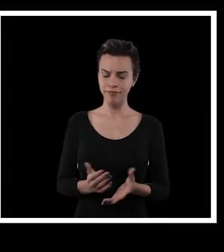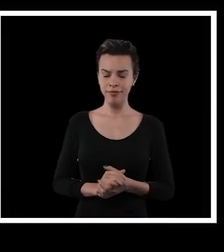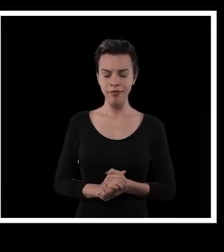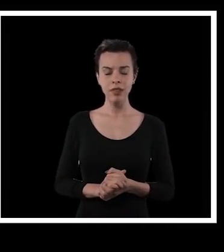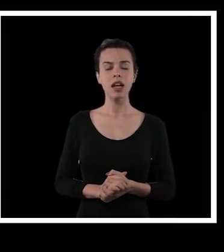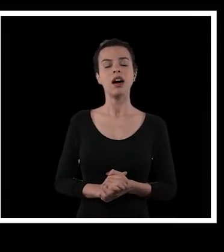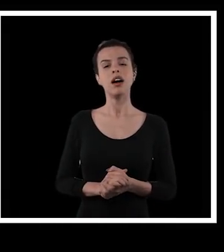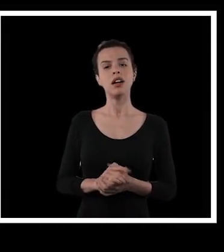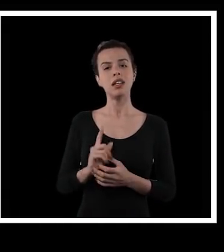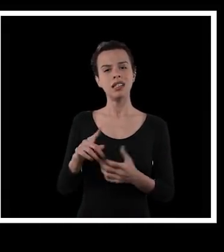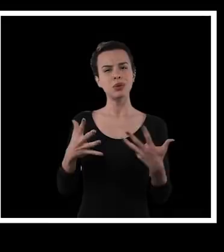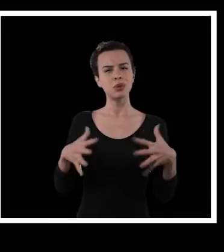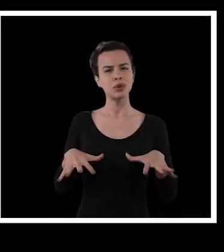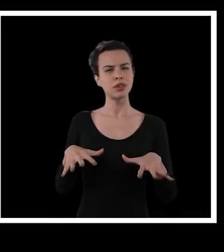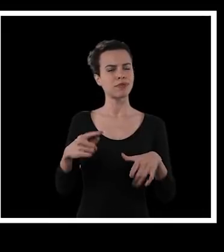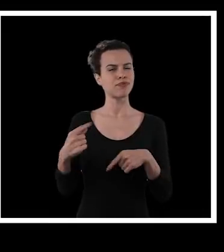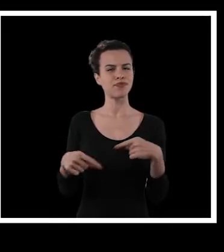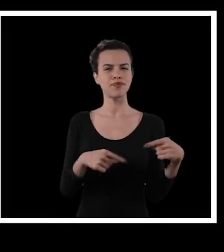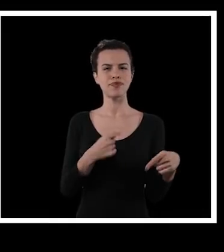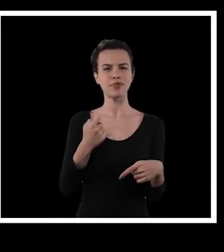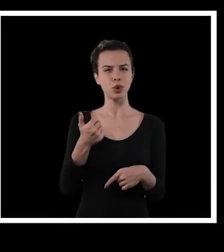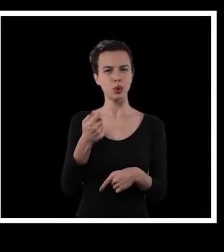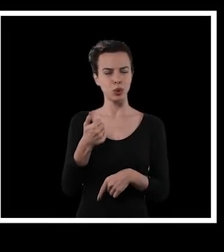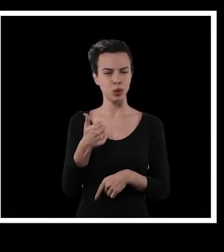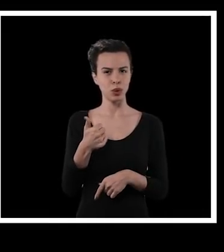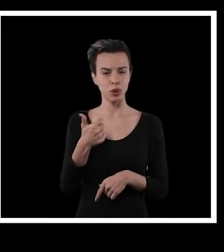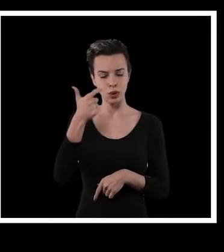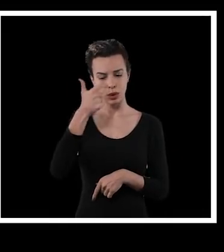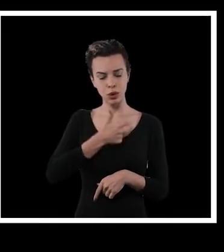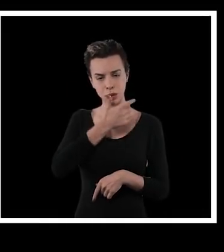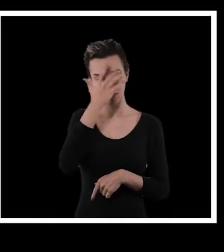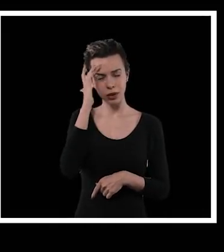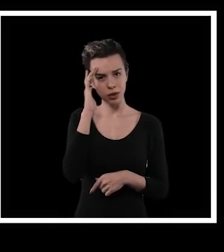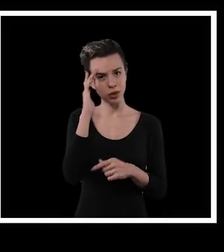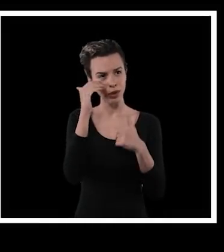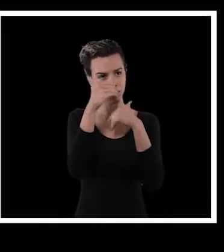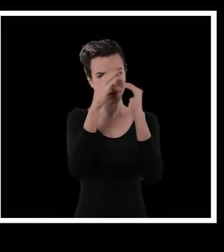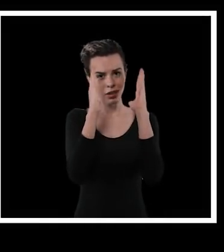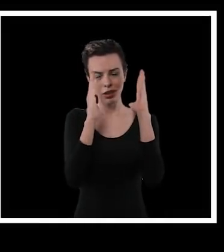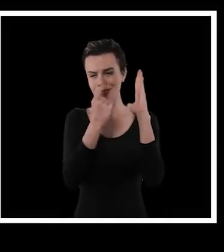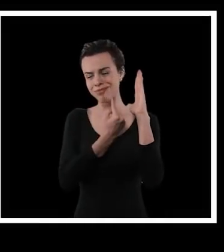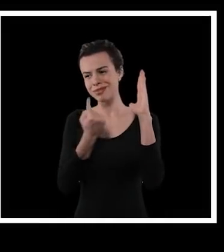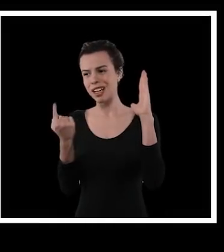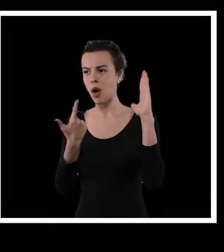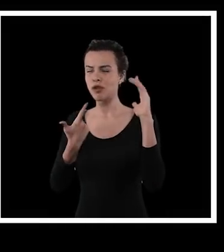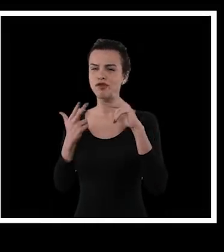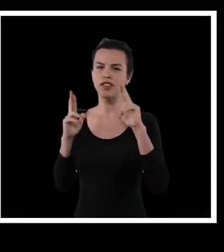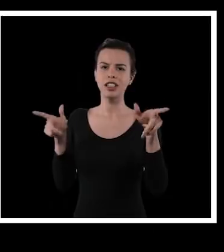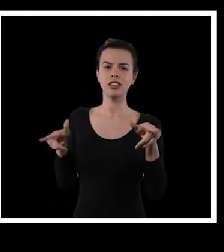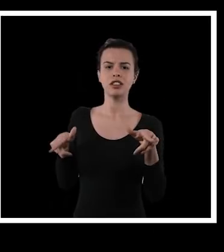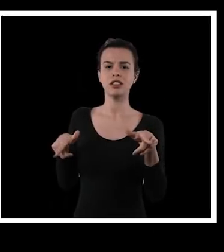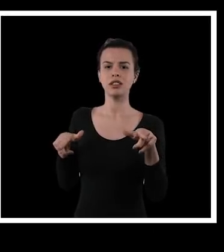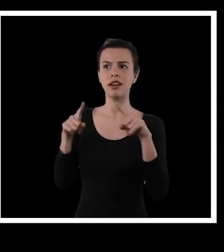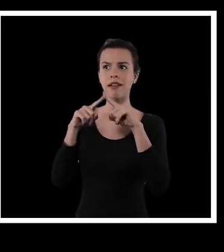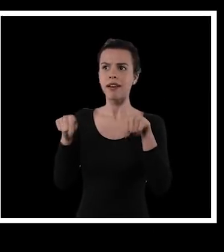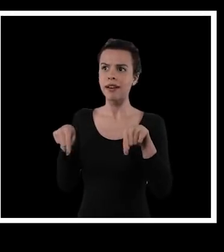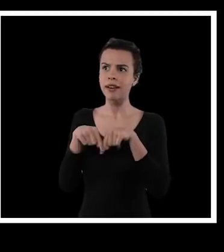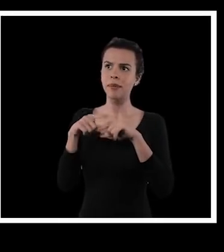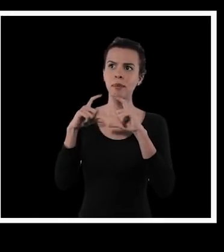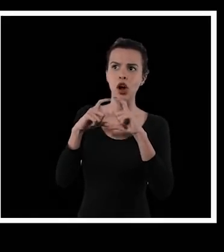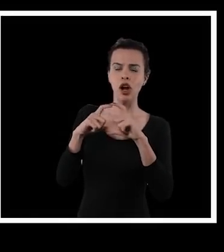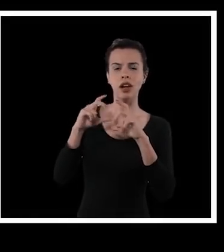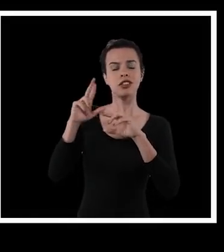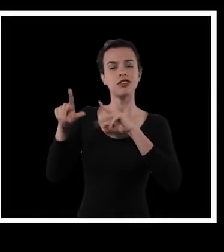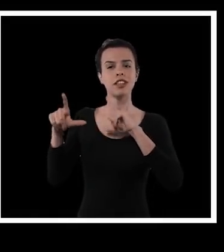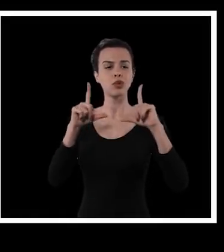formação, né? Esse tipo de inclusão é muito pouco discutida, Do como formar as pessoas que não se encaixam no quadradinho, quem é um